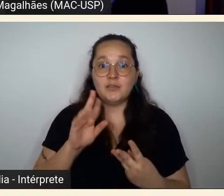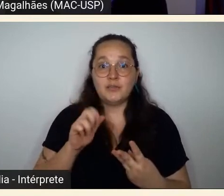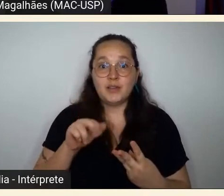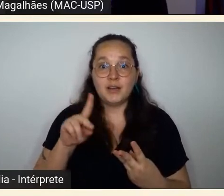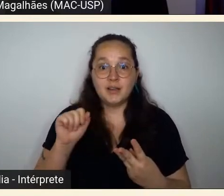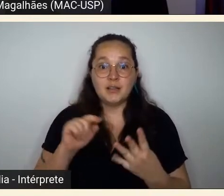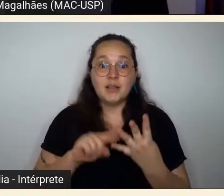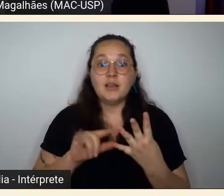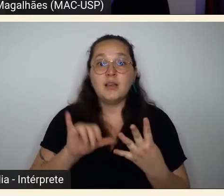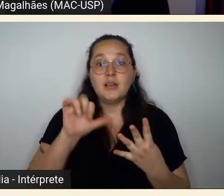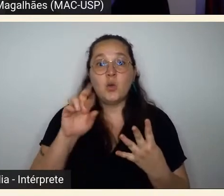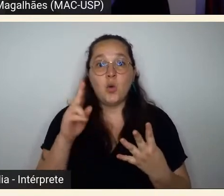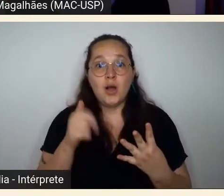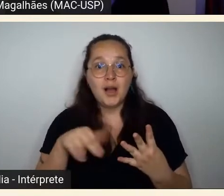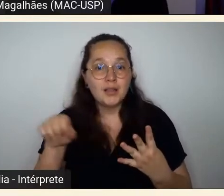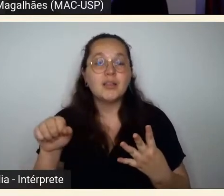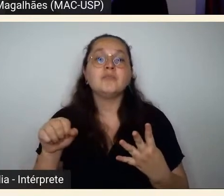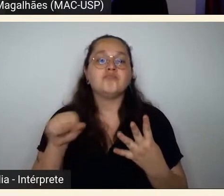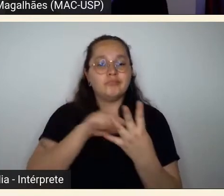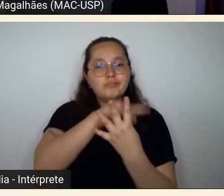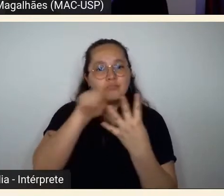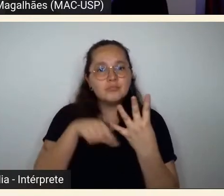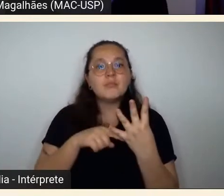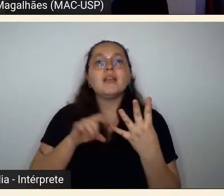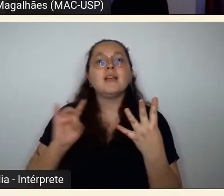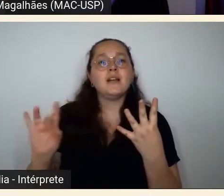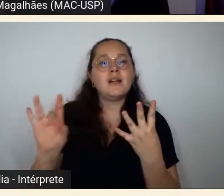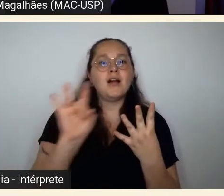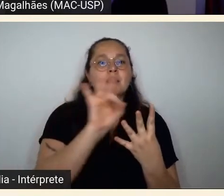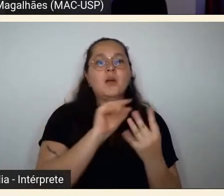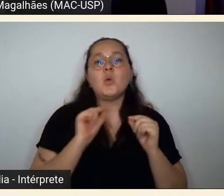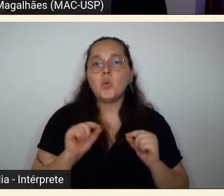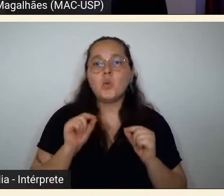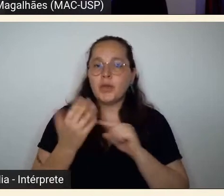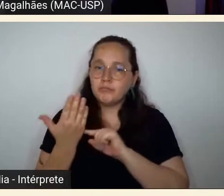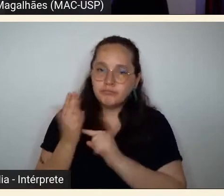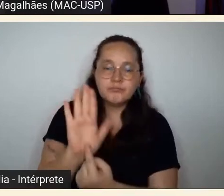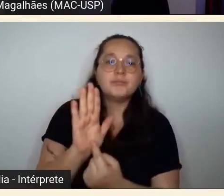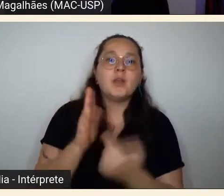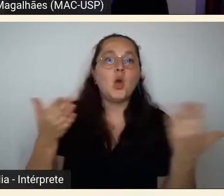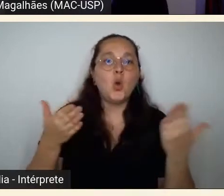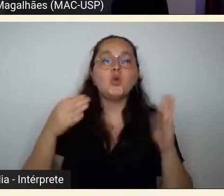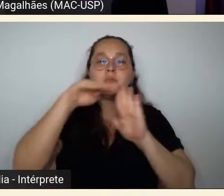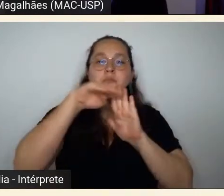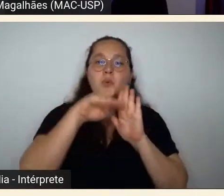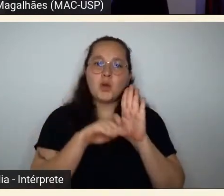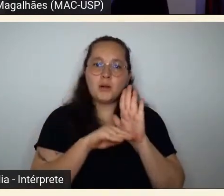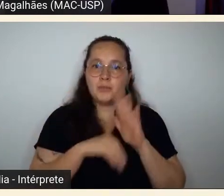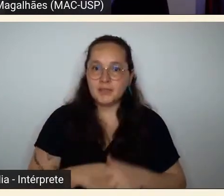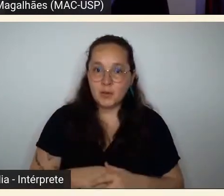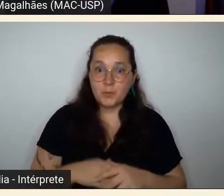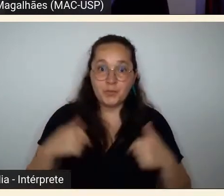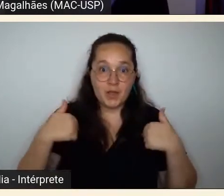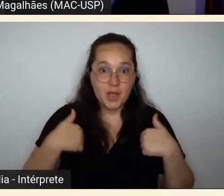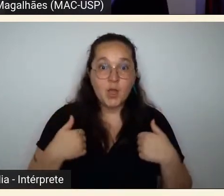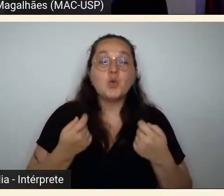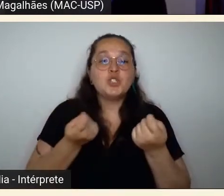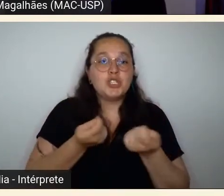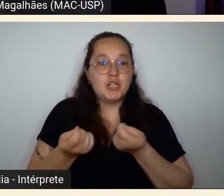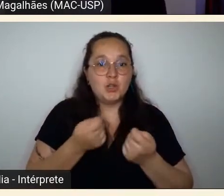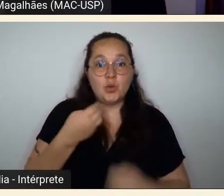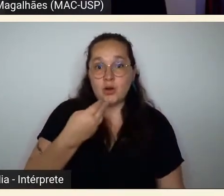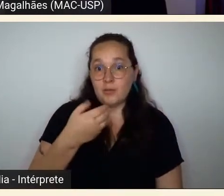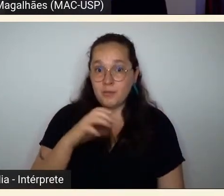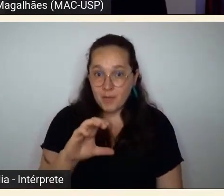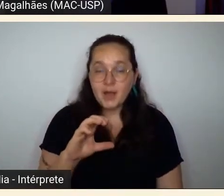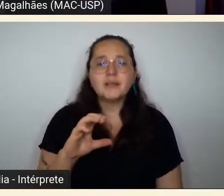Cássia Santos, representamos nossas instituições para conceber a programação que se inicia hoje. Como diretora do MACUSP, agradeço as minhas